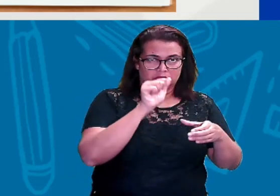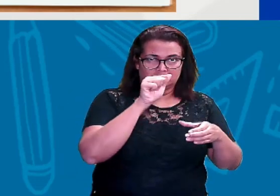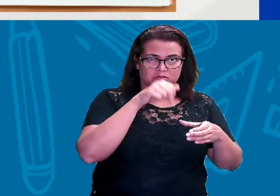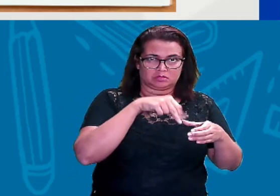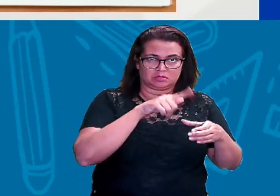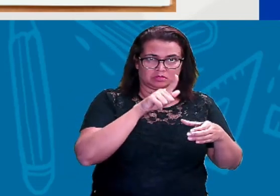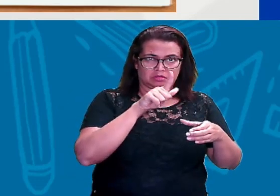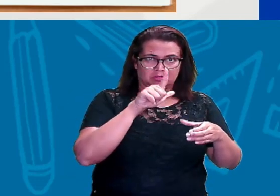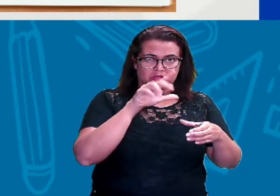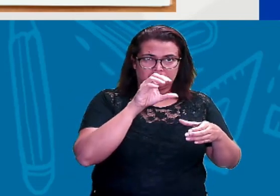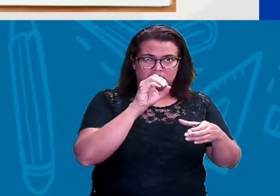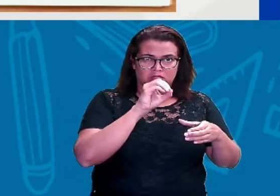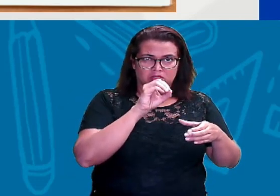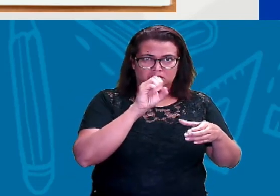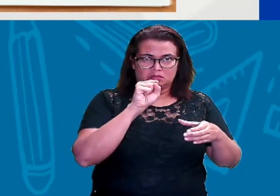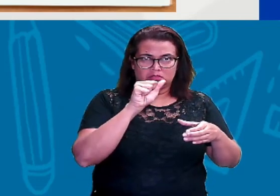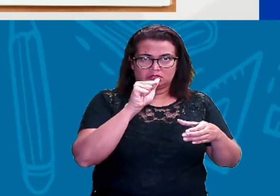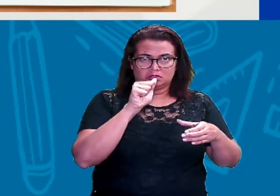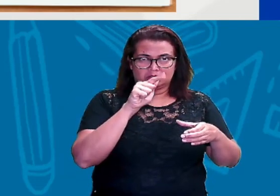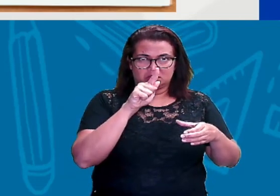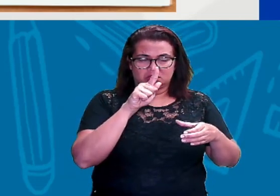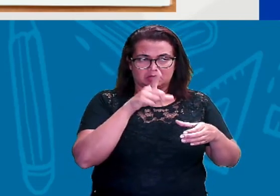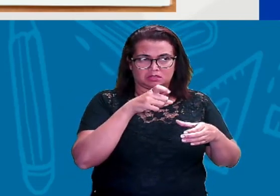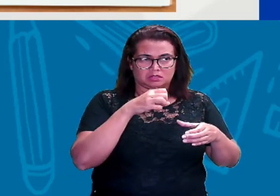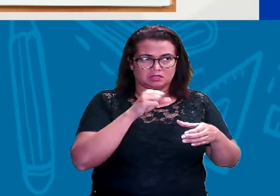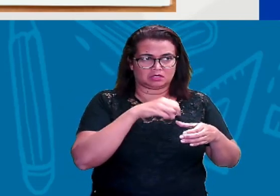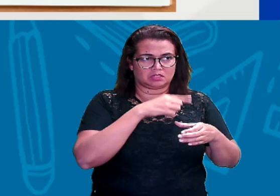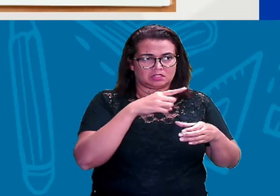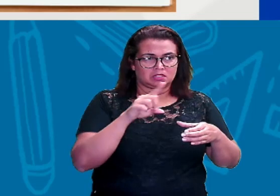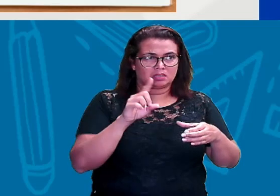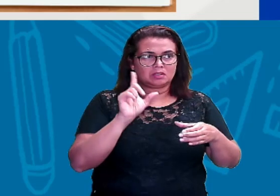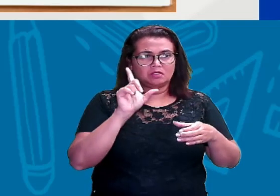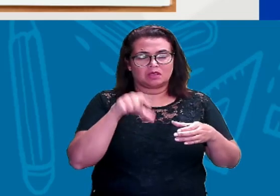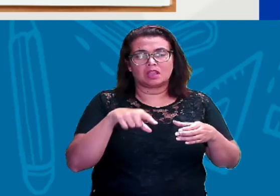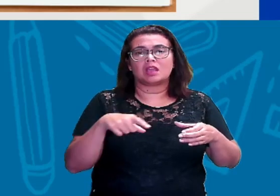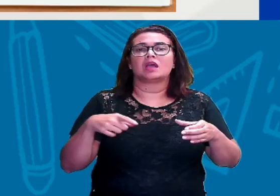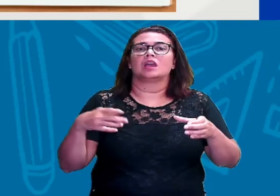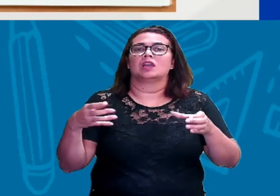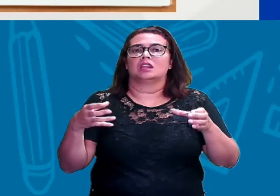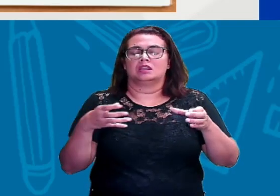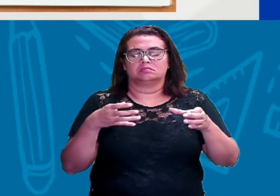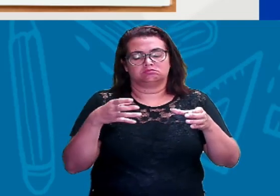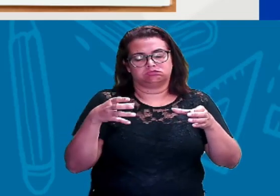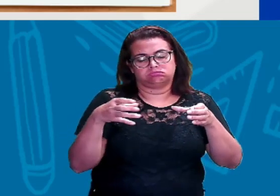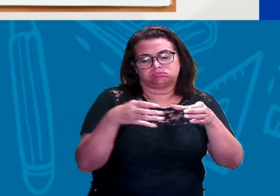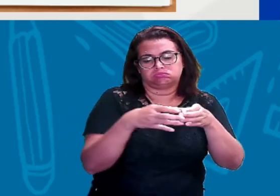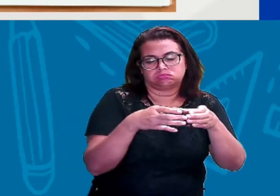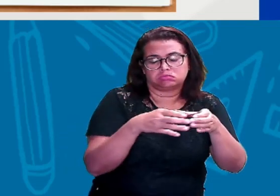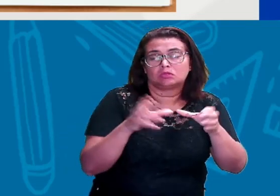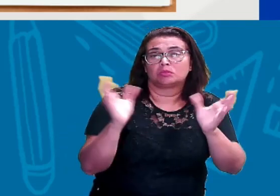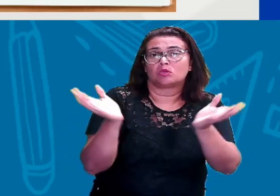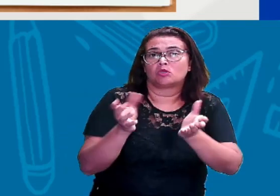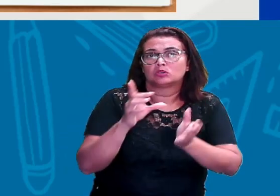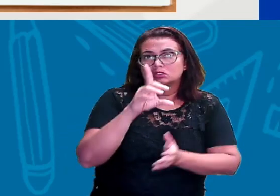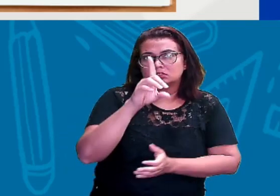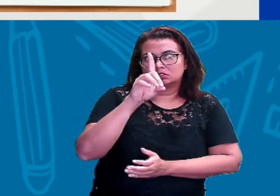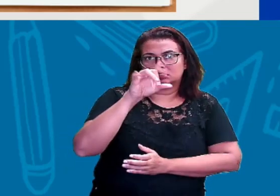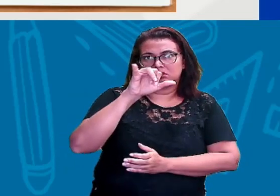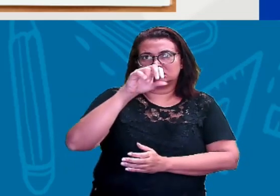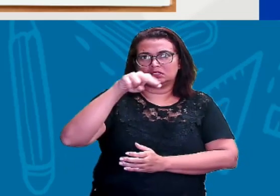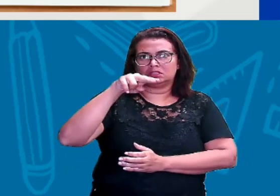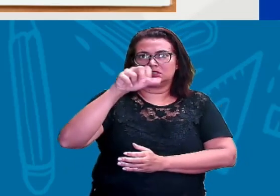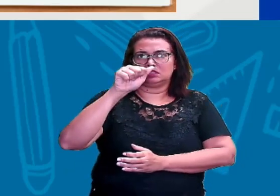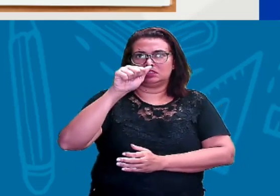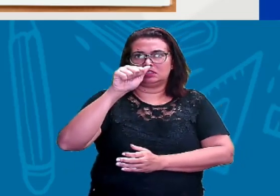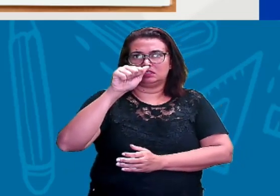mistura dos povos germânicos, tá? Que são considerados dinamarqueses. E, gente, eles vêm de onde? De uma região